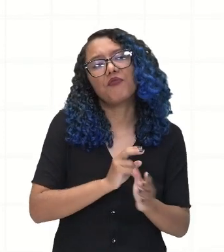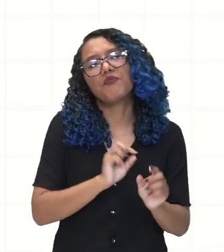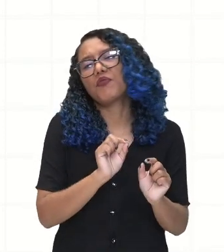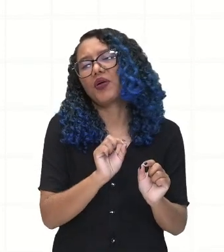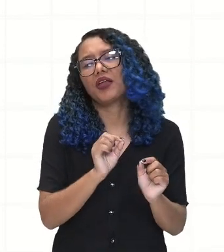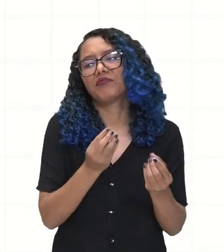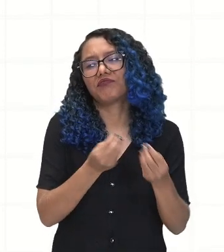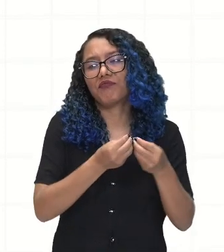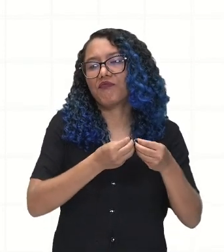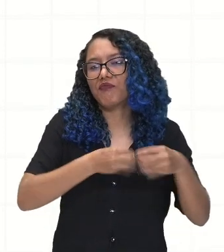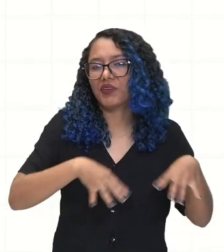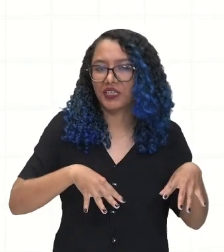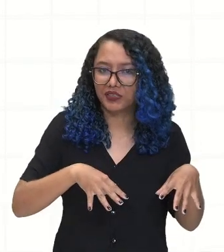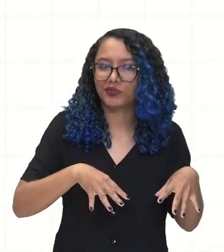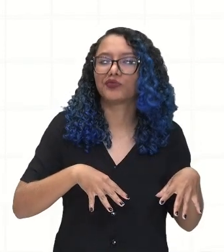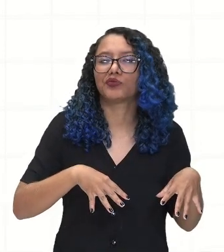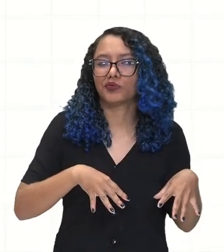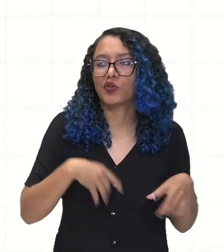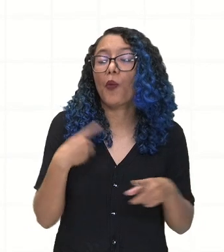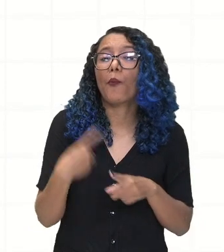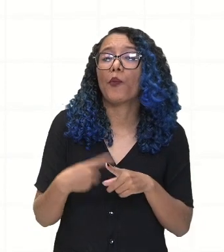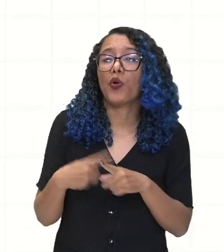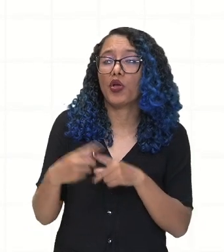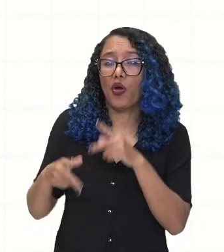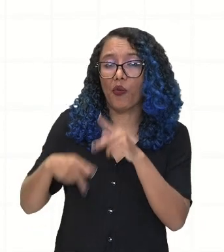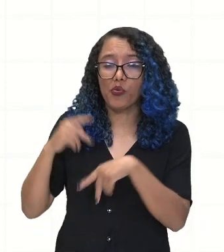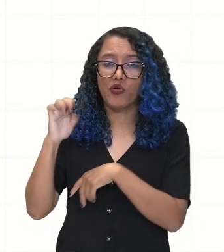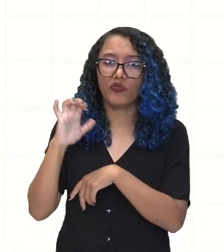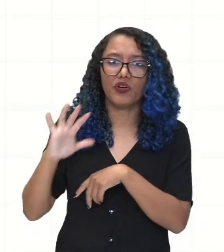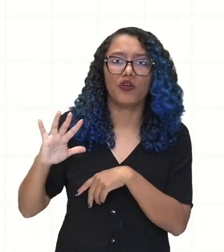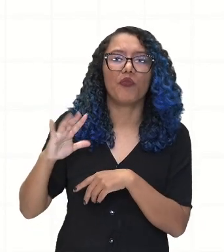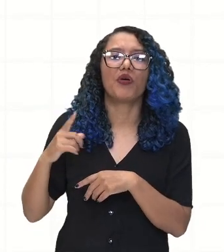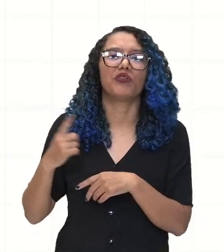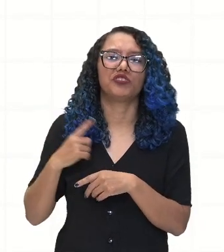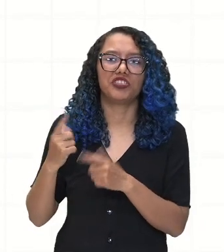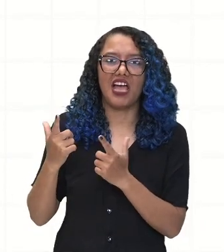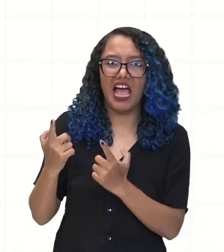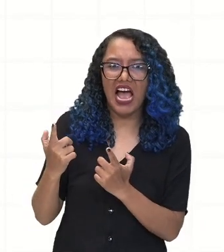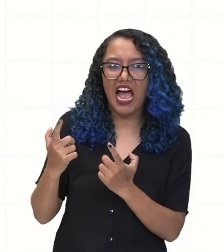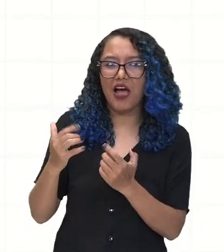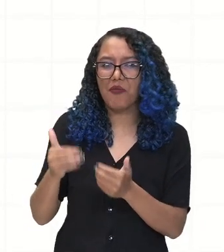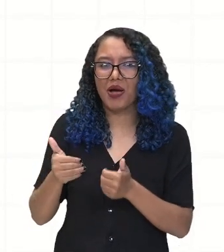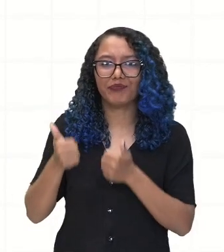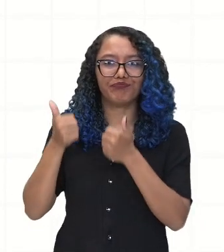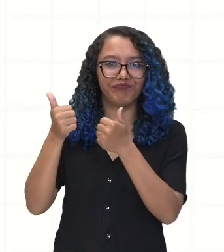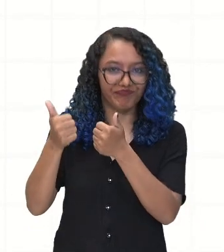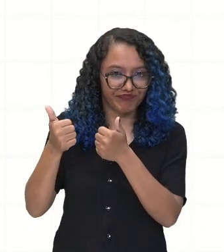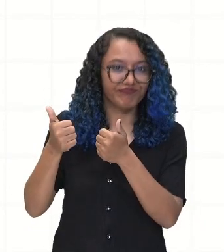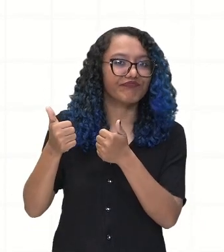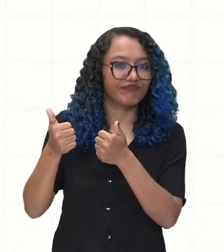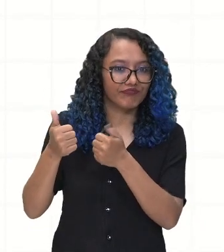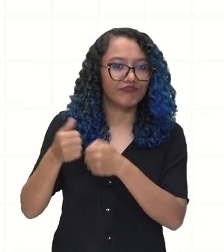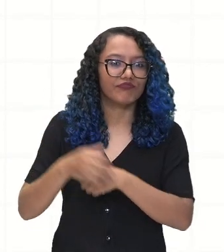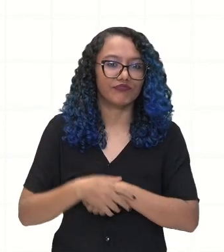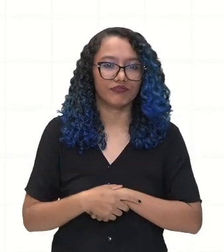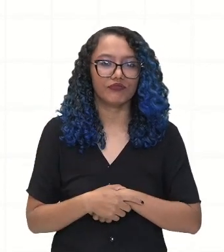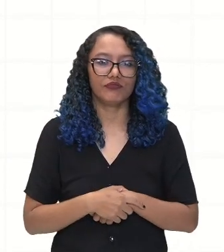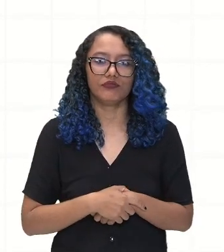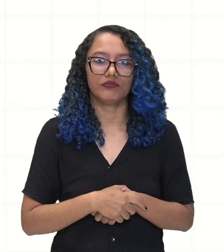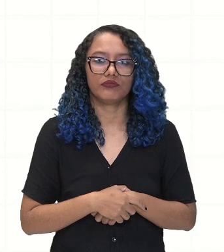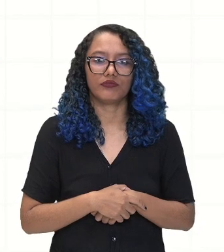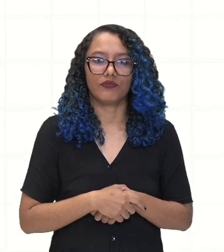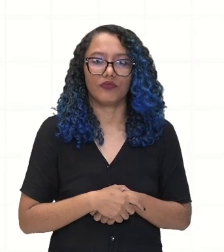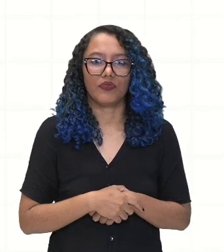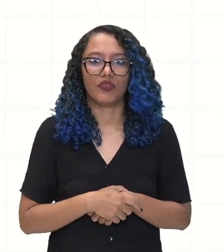grande força bélica dos povos europeus. A conquista portuguesa resultou no extermínio de